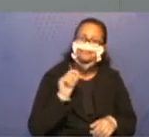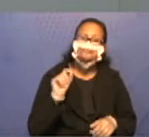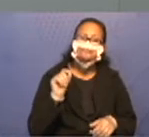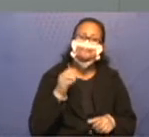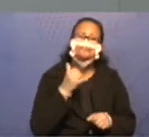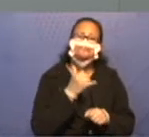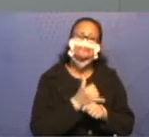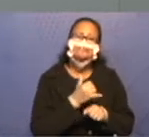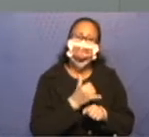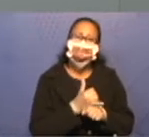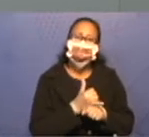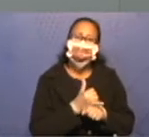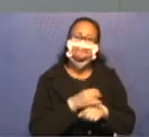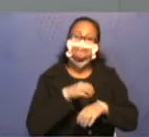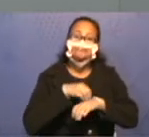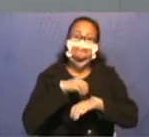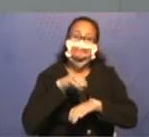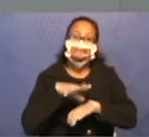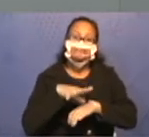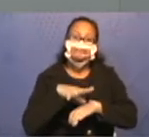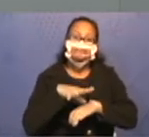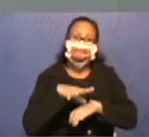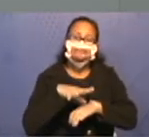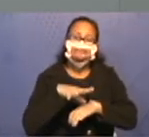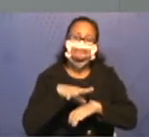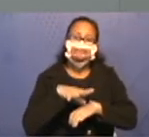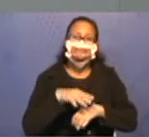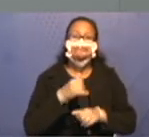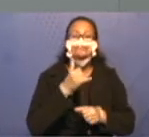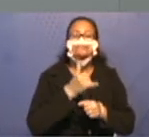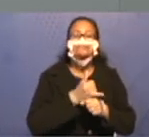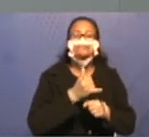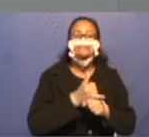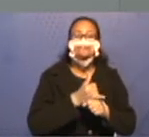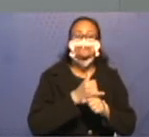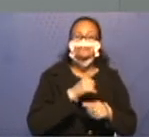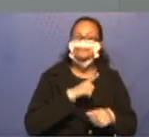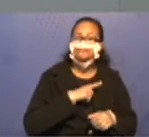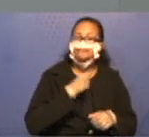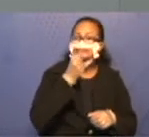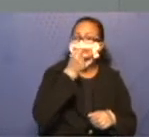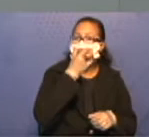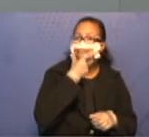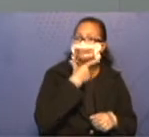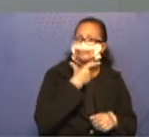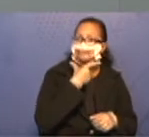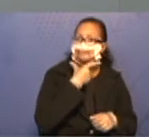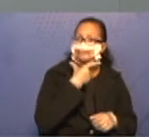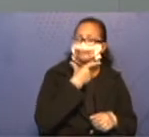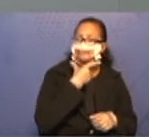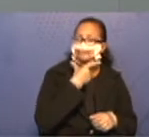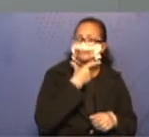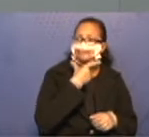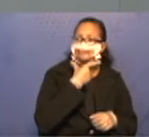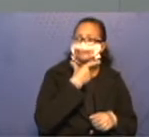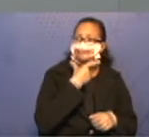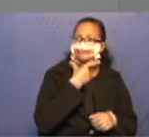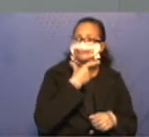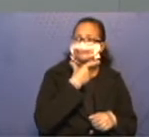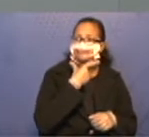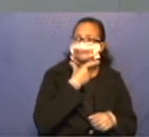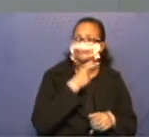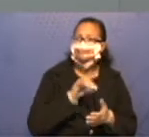o chefe. E temos algumas dicas para encontrar. O chefe, ele tem bigode. Então, vamos cancelar e